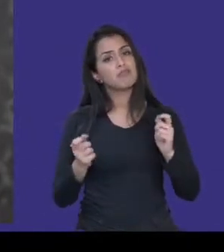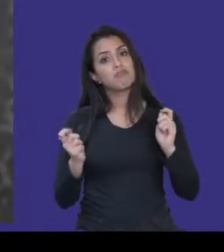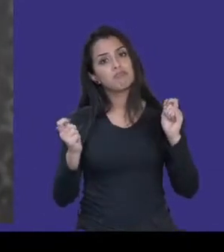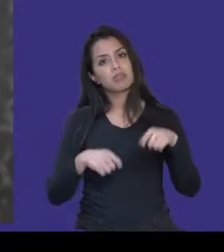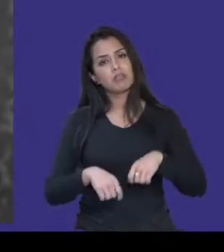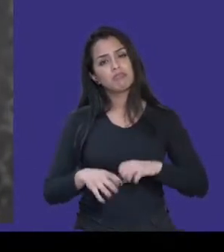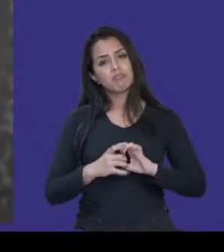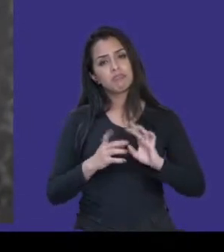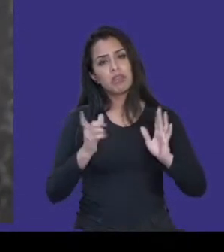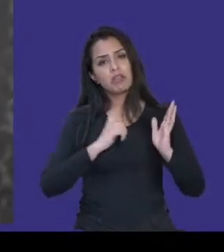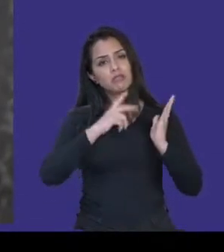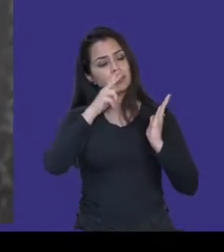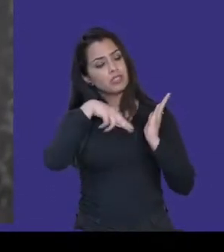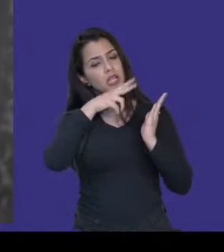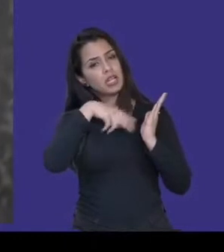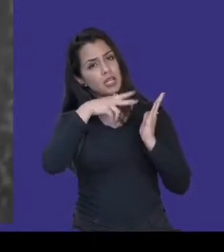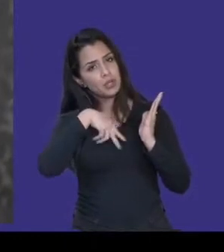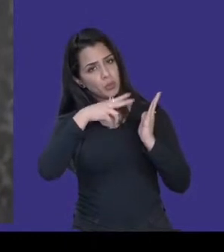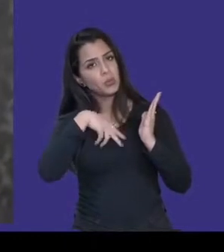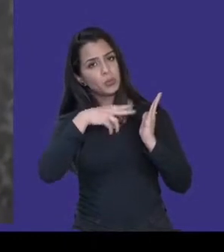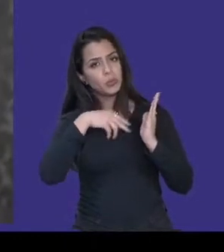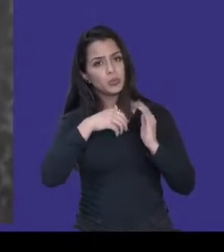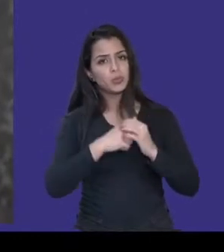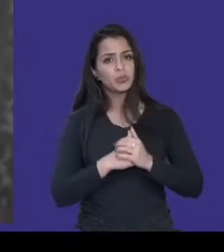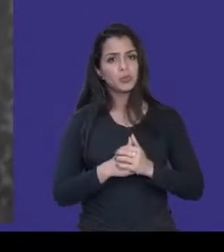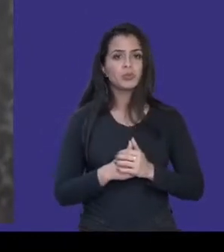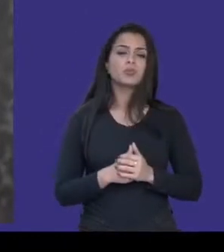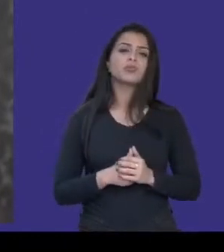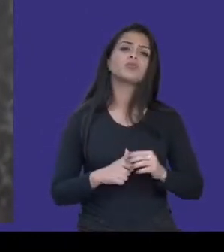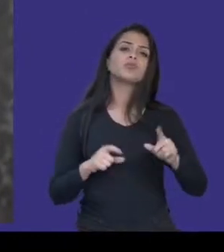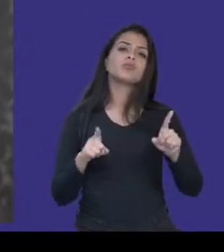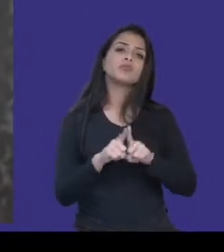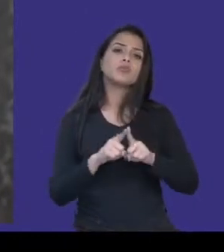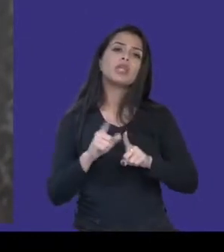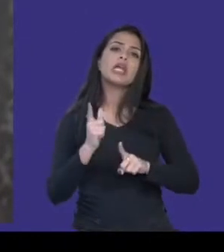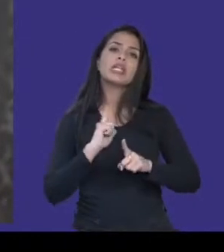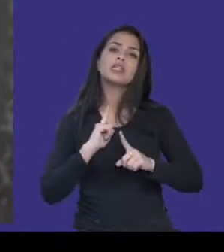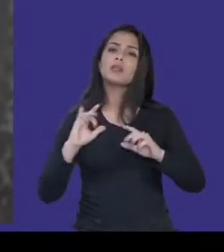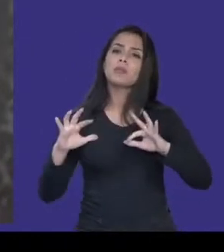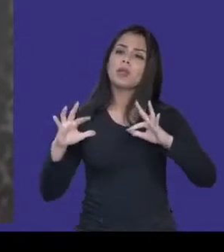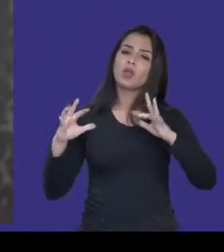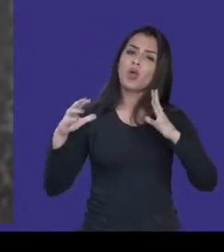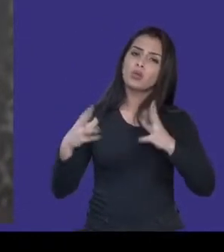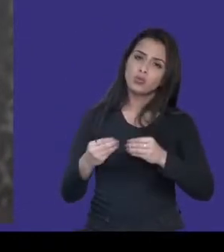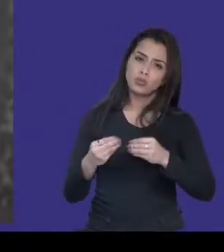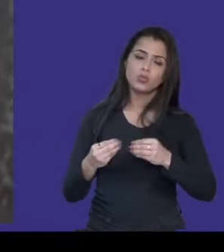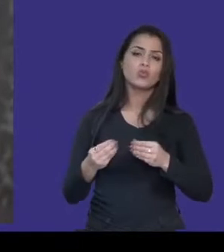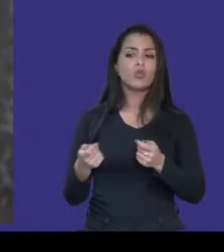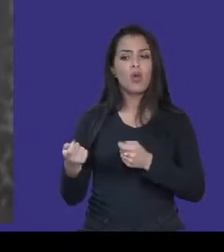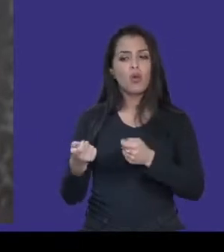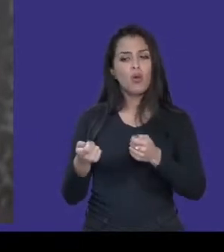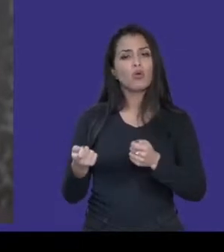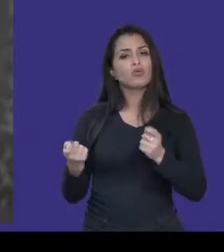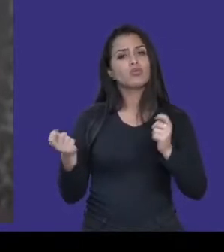de tela. E as opções de reprodução estão igualmente disponíveis para todos e os controles são ajustáveis